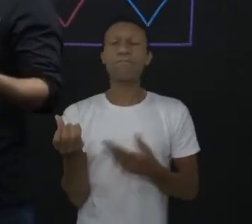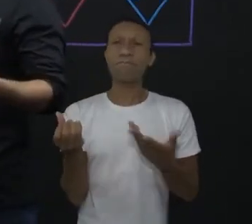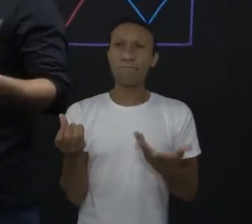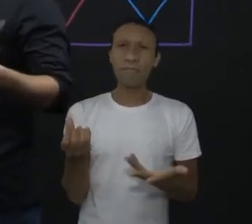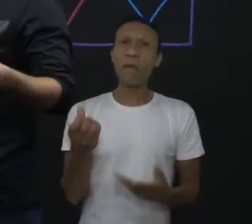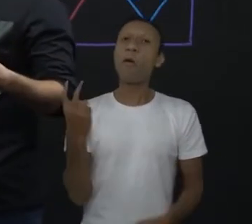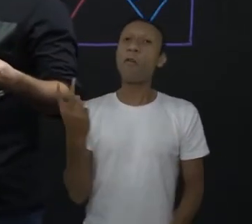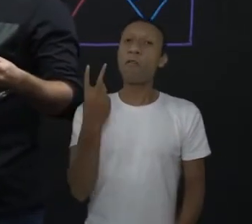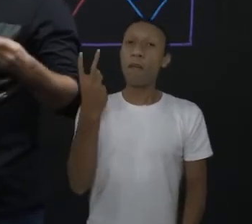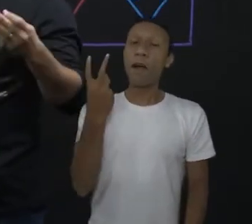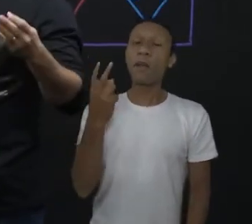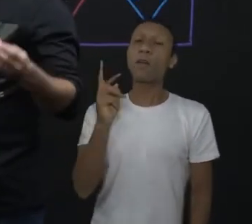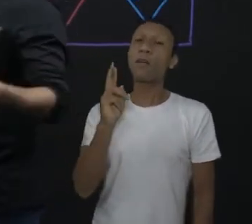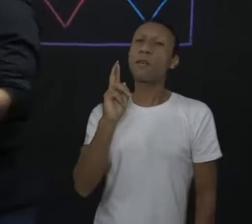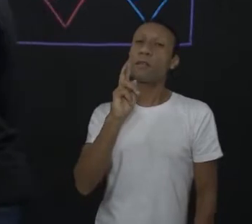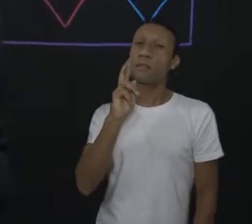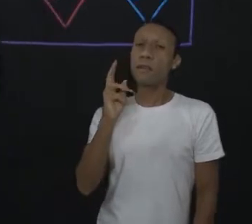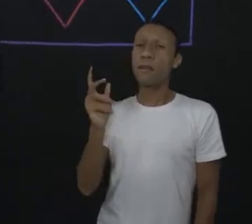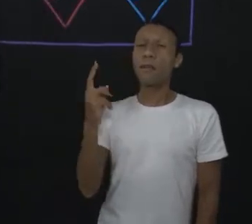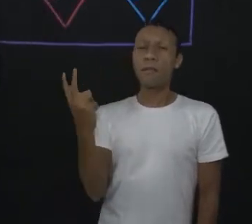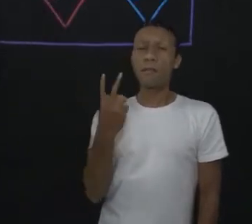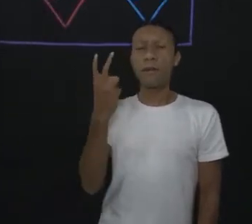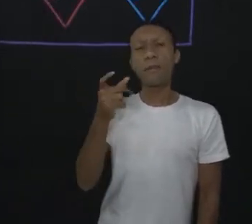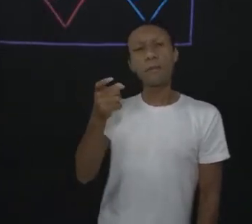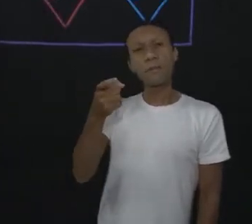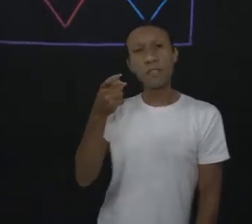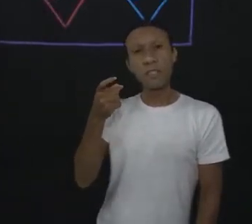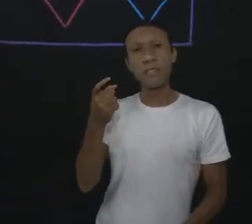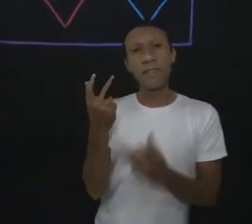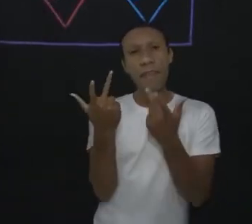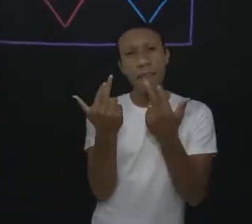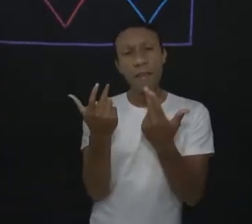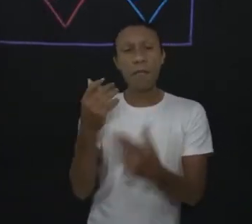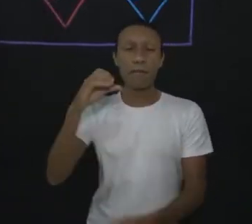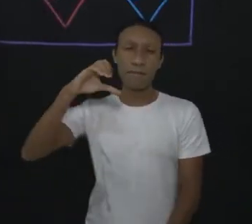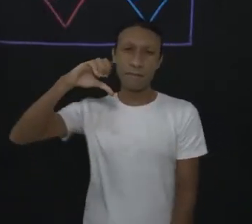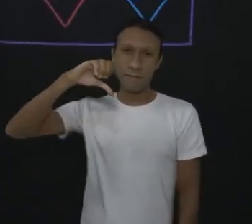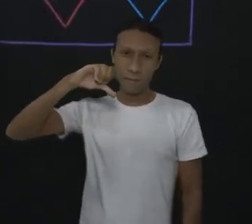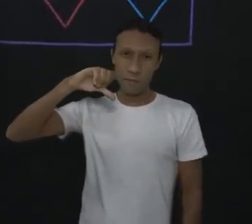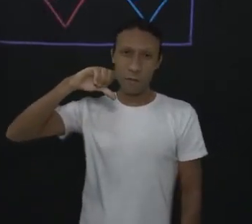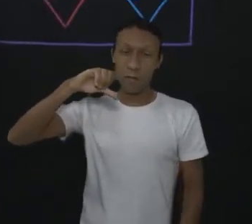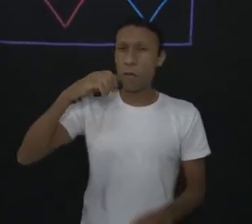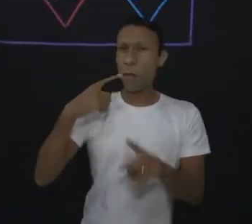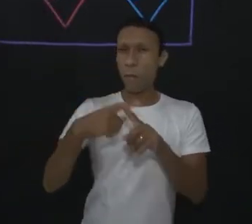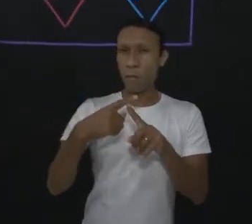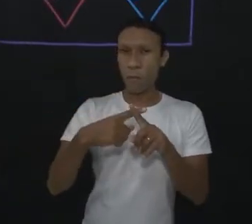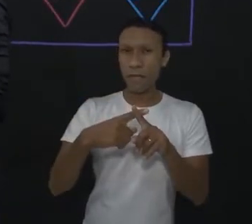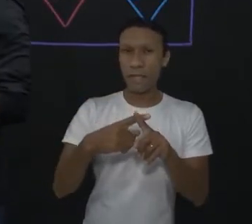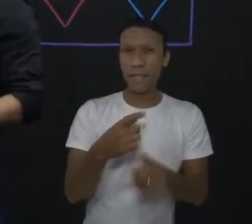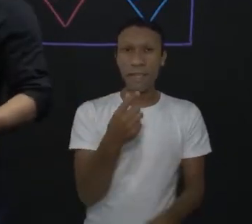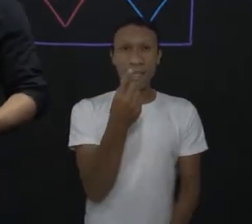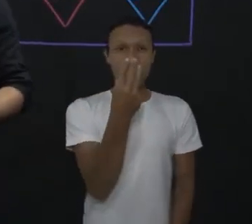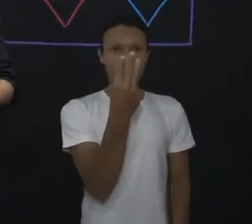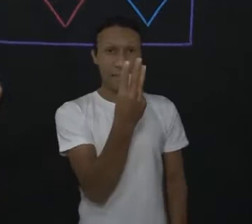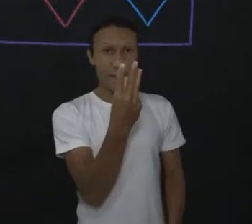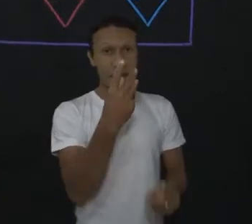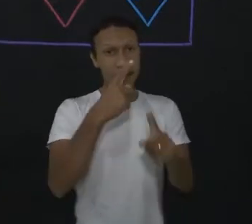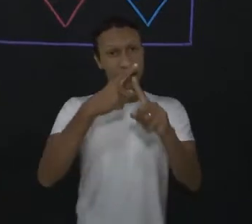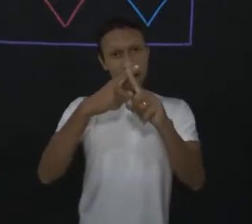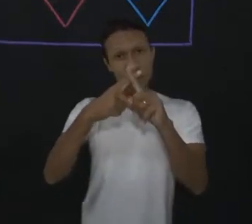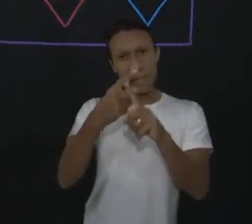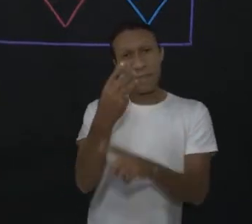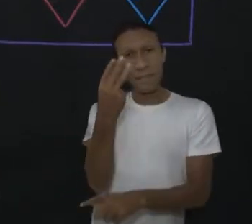então, o valor do x é igual a 9. Muito bem, até porque 9 é o resultado da multiplicação